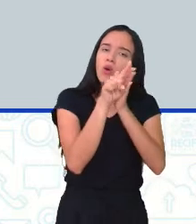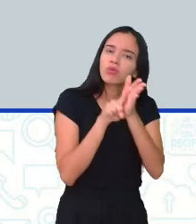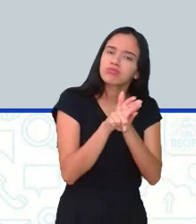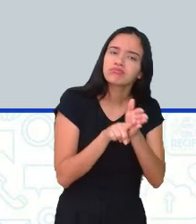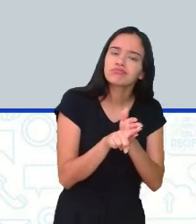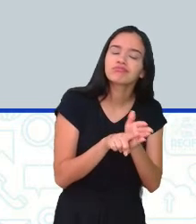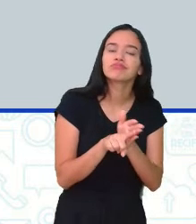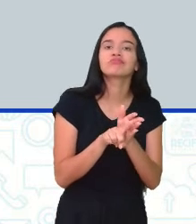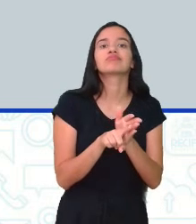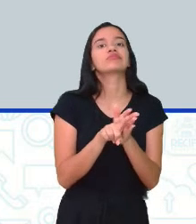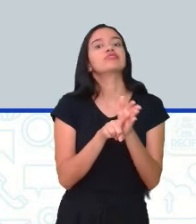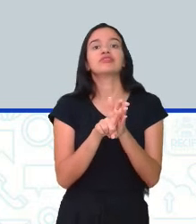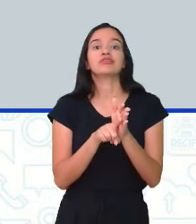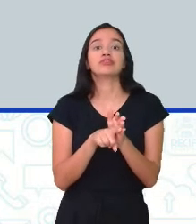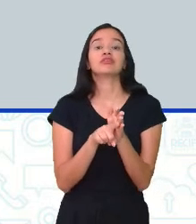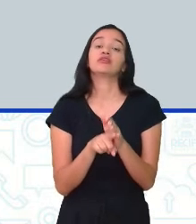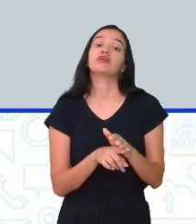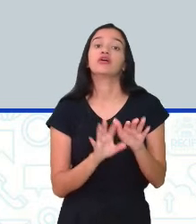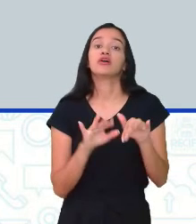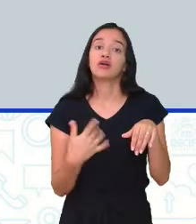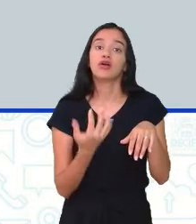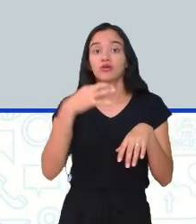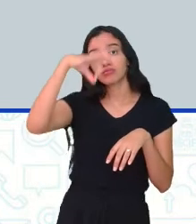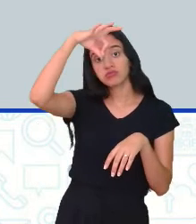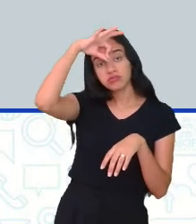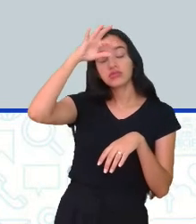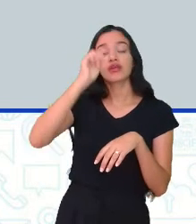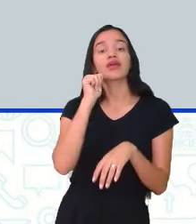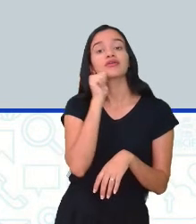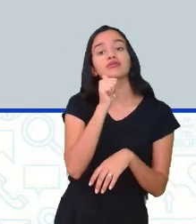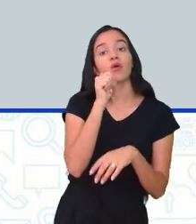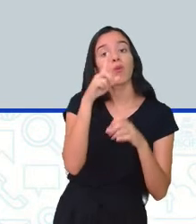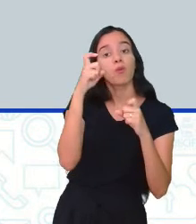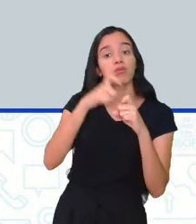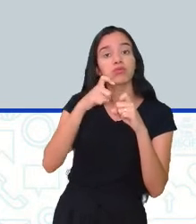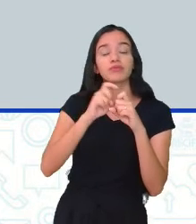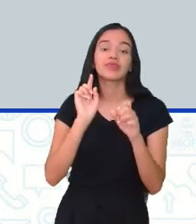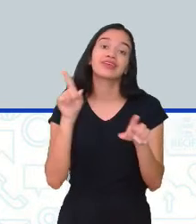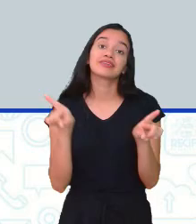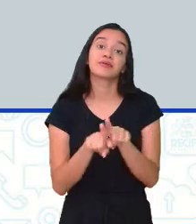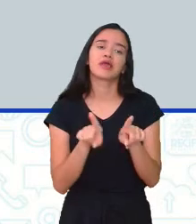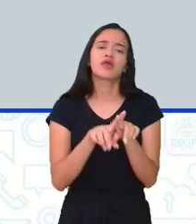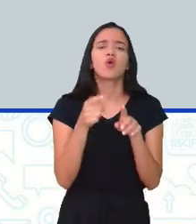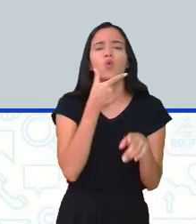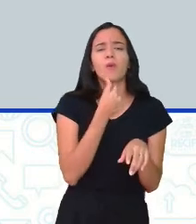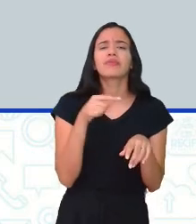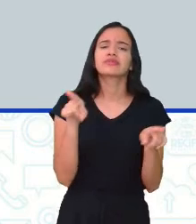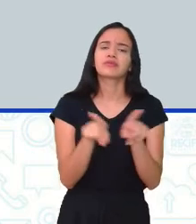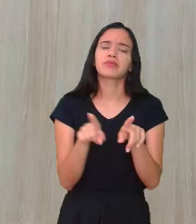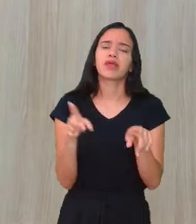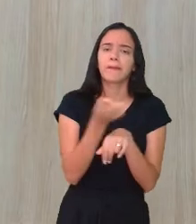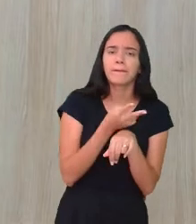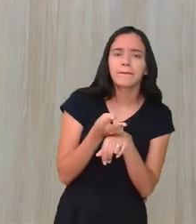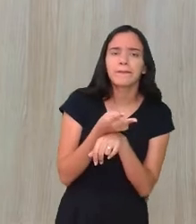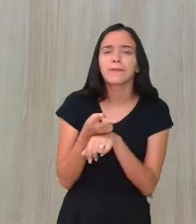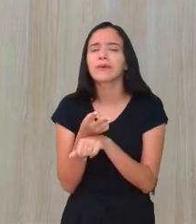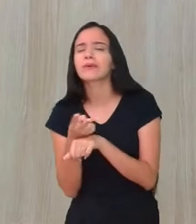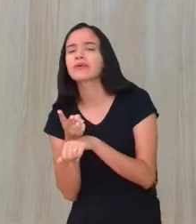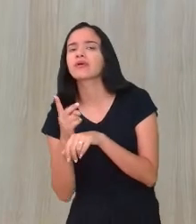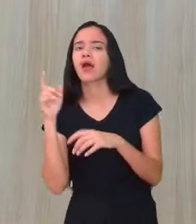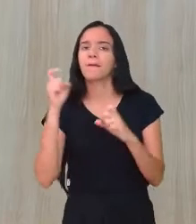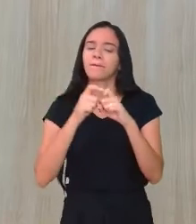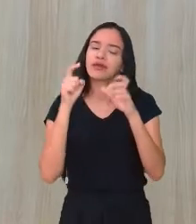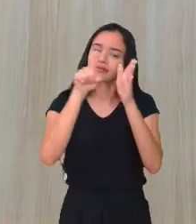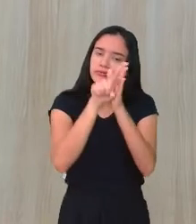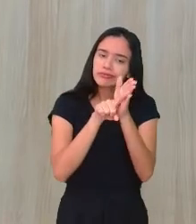e exames ginecológicos. E os homens também, não é importante procurar o médico também para orientar, fazer os